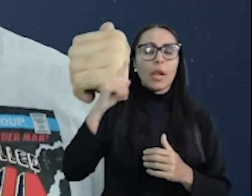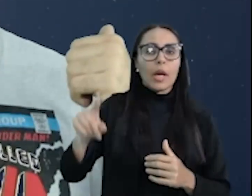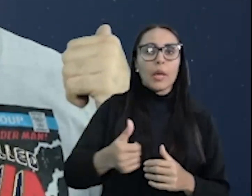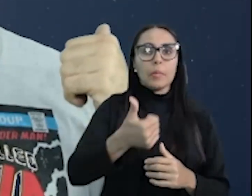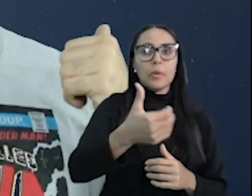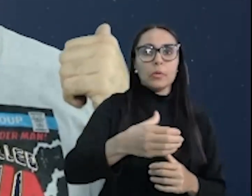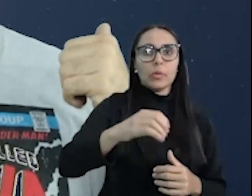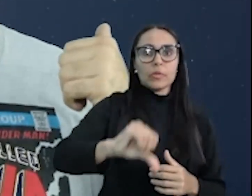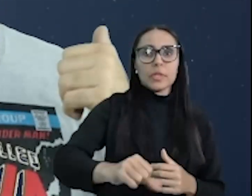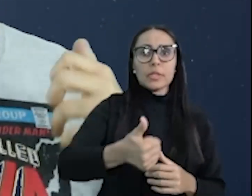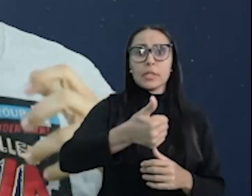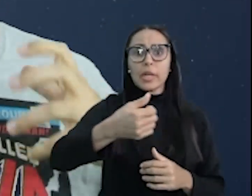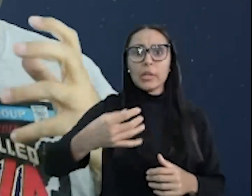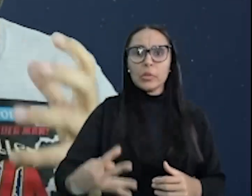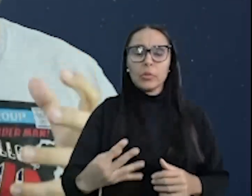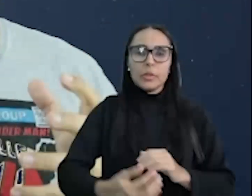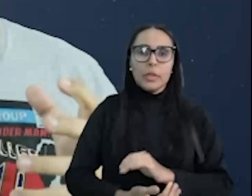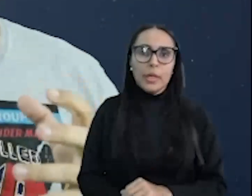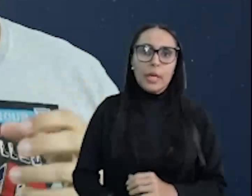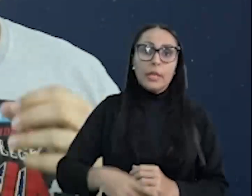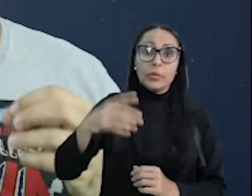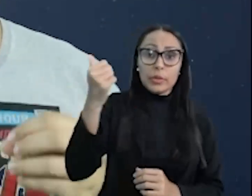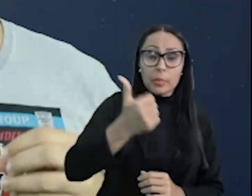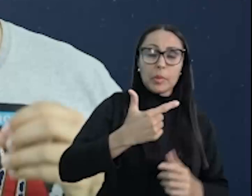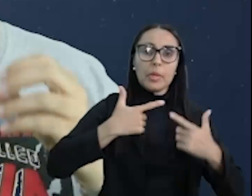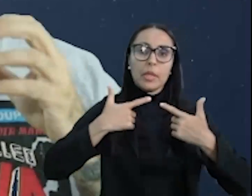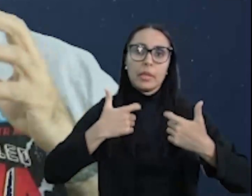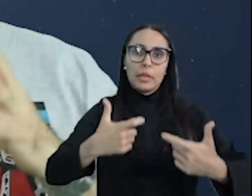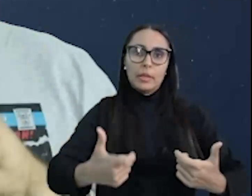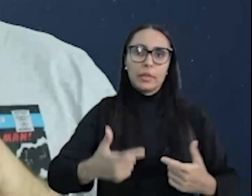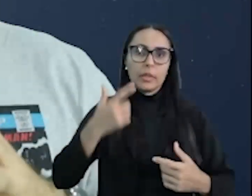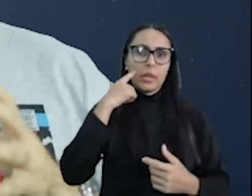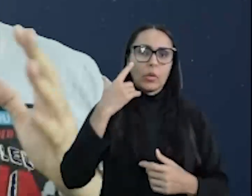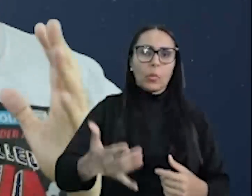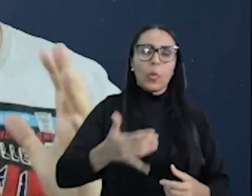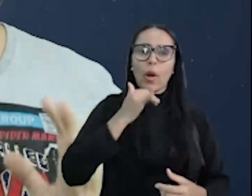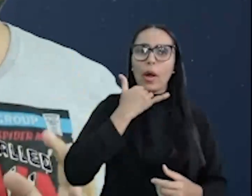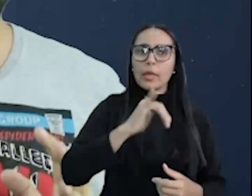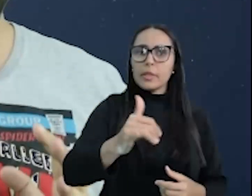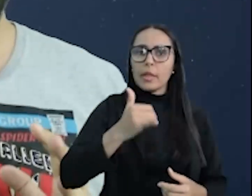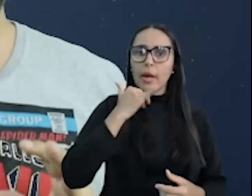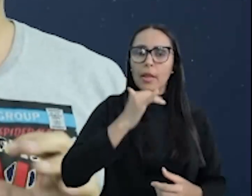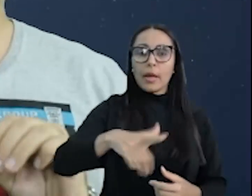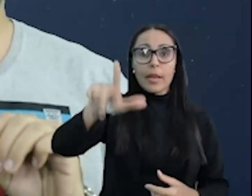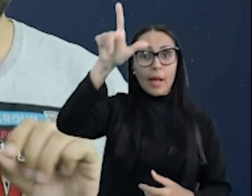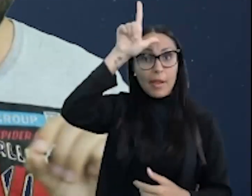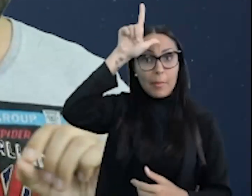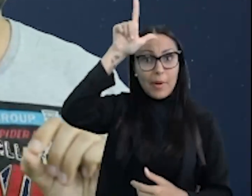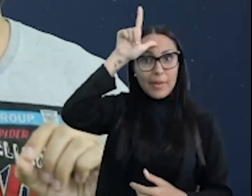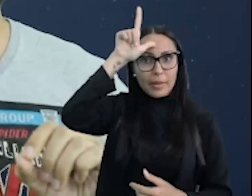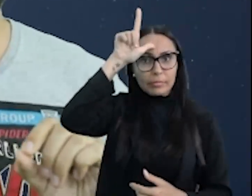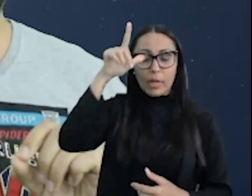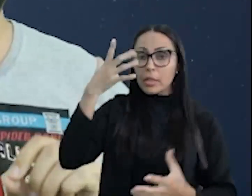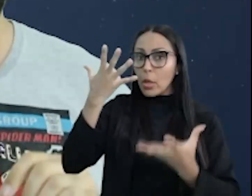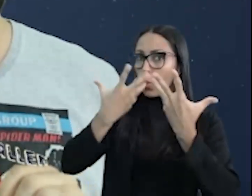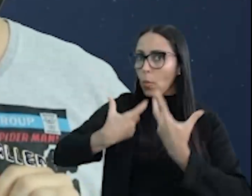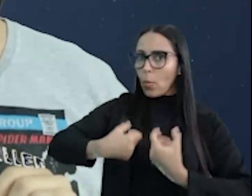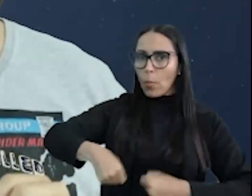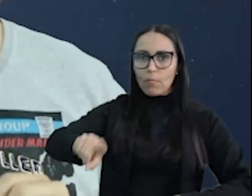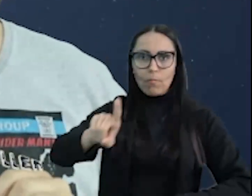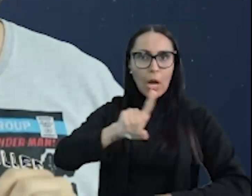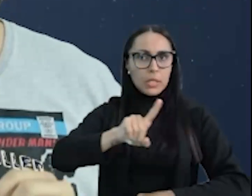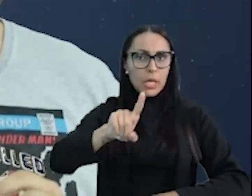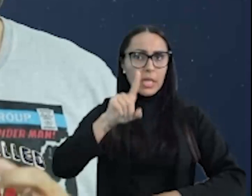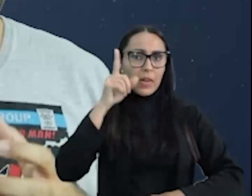1914. Na Primeira Guerra, países como a Itália e a Alemanha não aceitavam